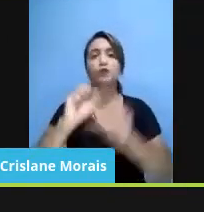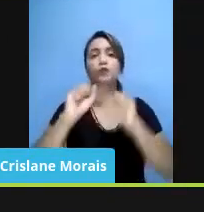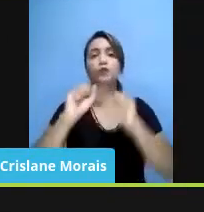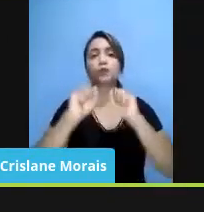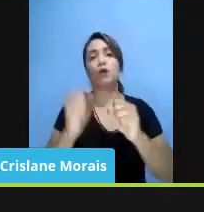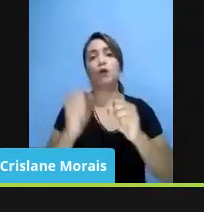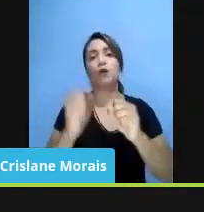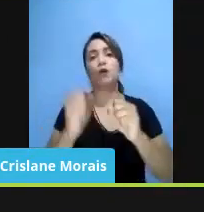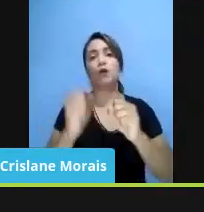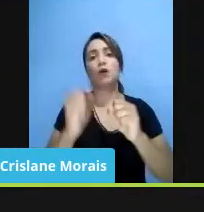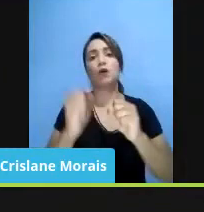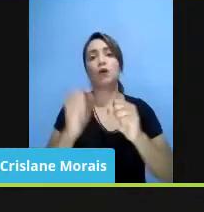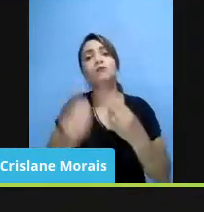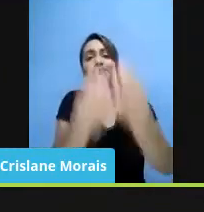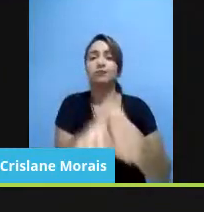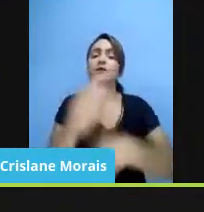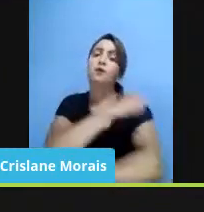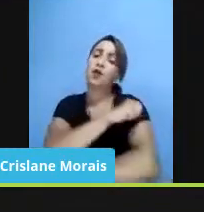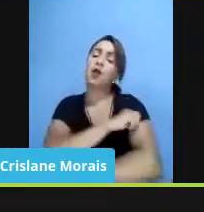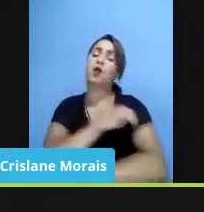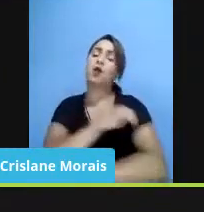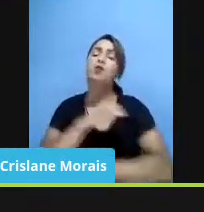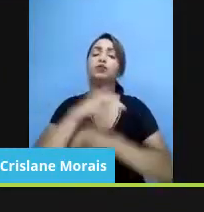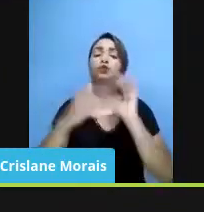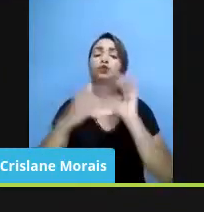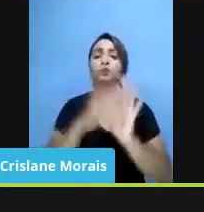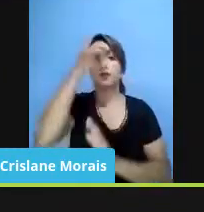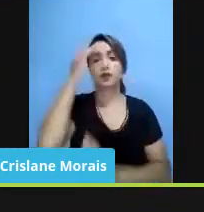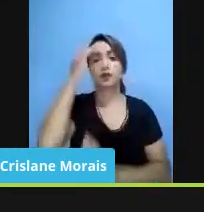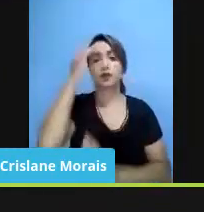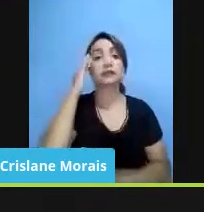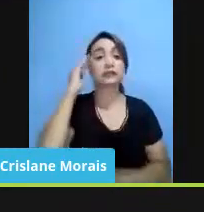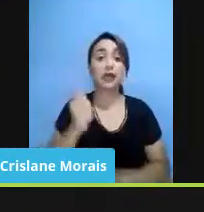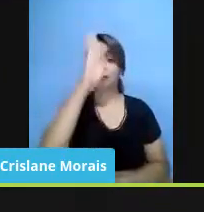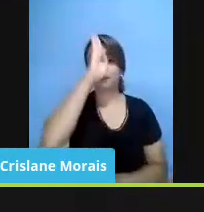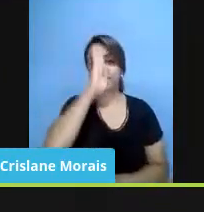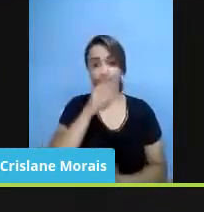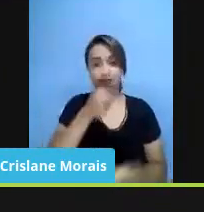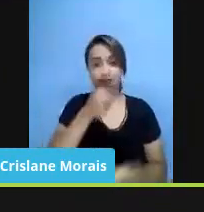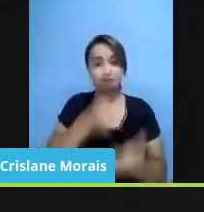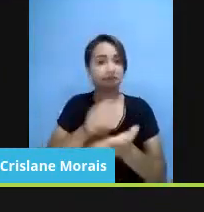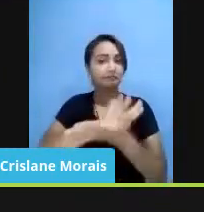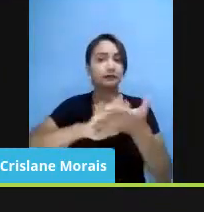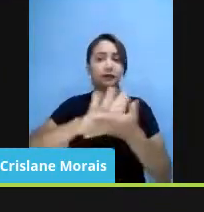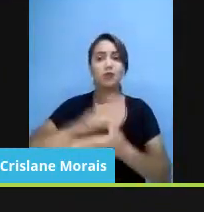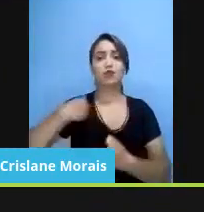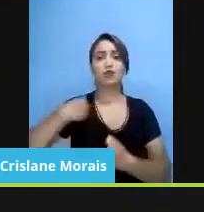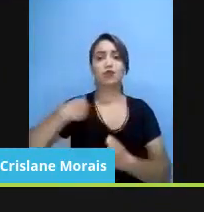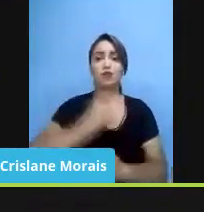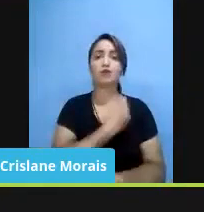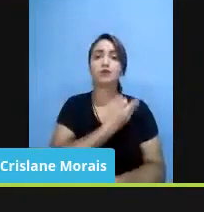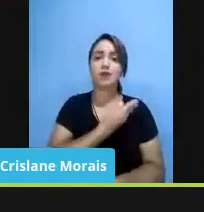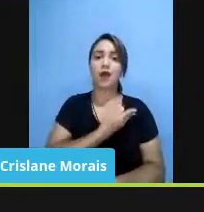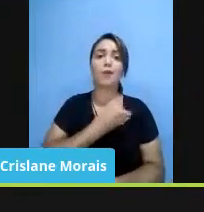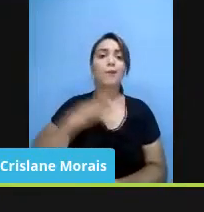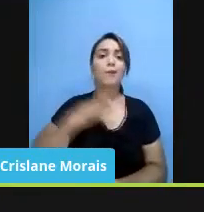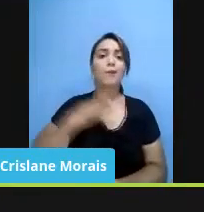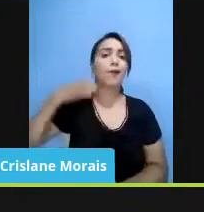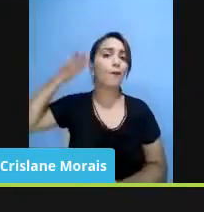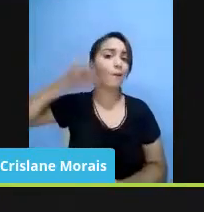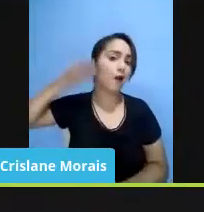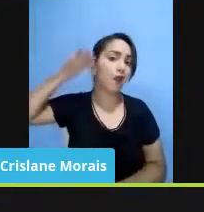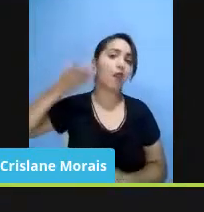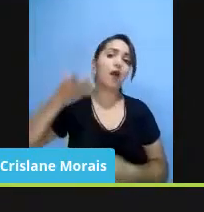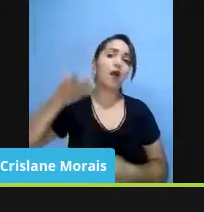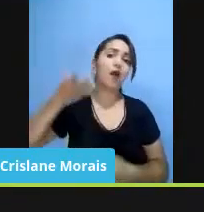e, como todo mundo sabe, esse é um curso totalmente gratuito, nossos parceiros que são os palestrantes, os professores, toparam fazer